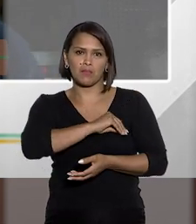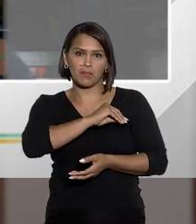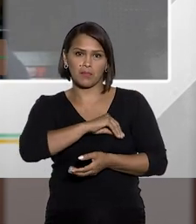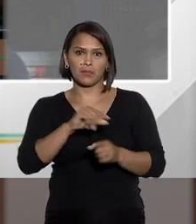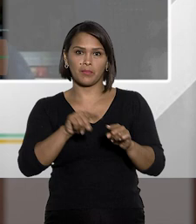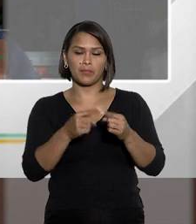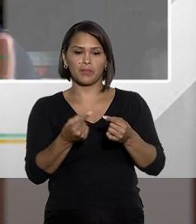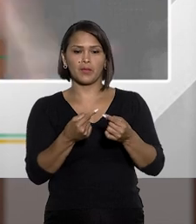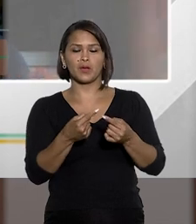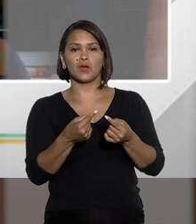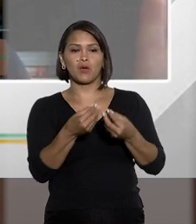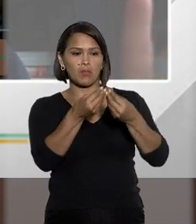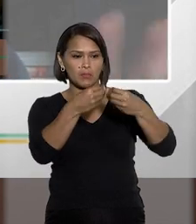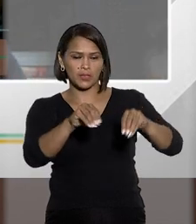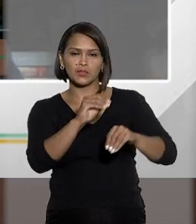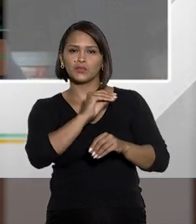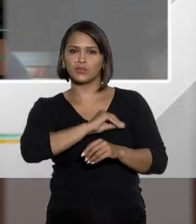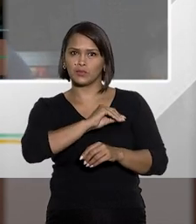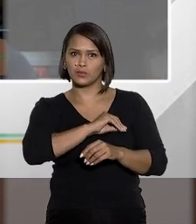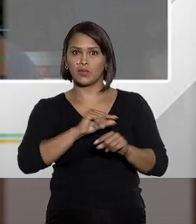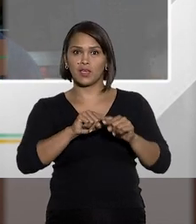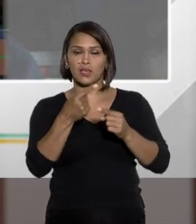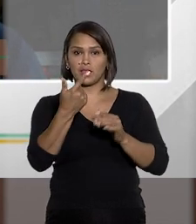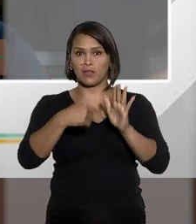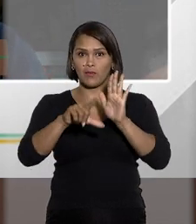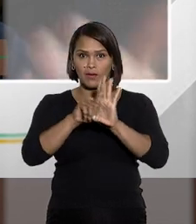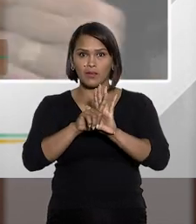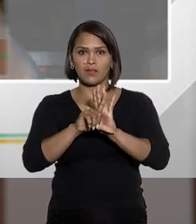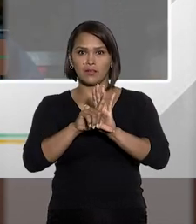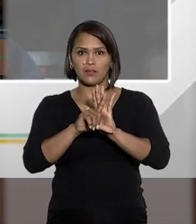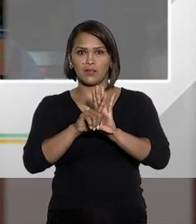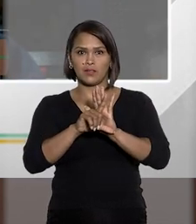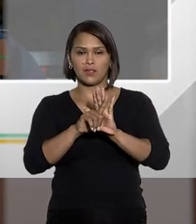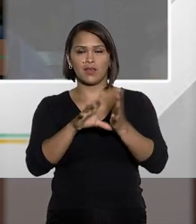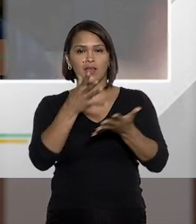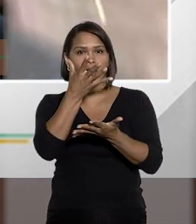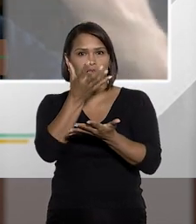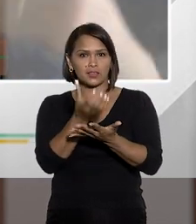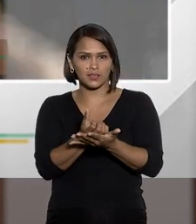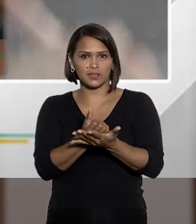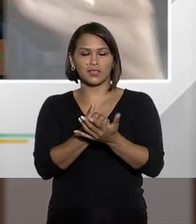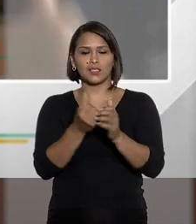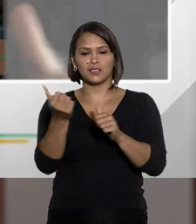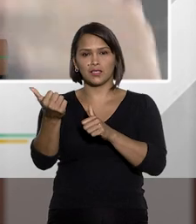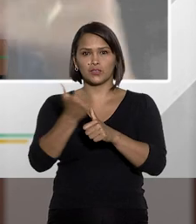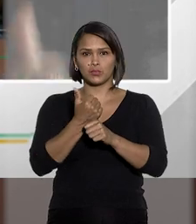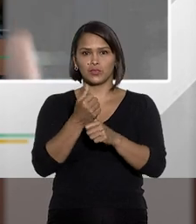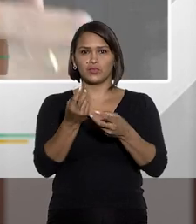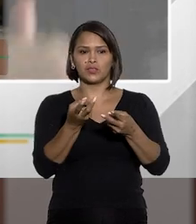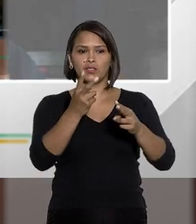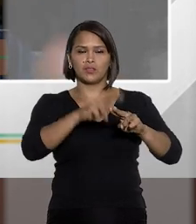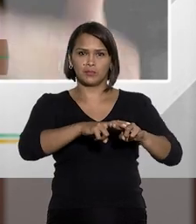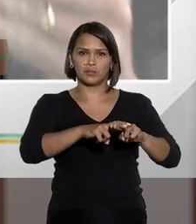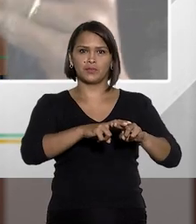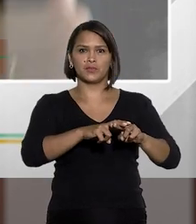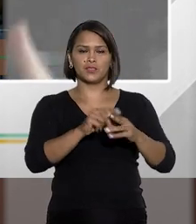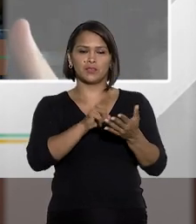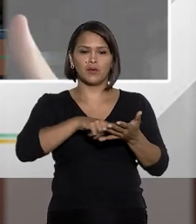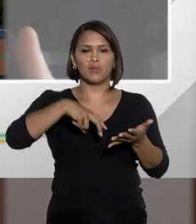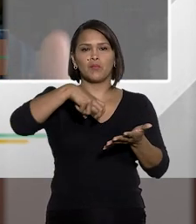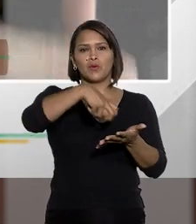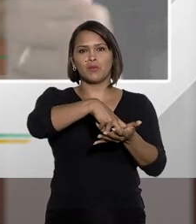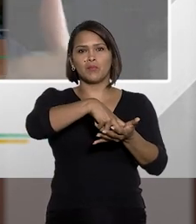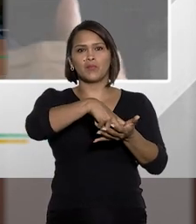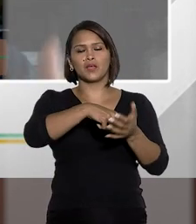com prejuízo dos vencimentos. Então, a lei admite a substituição da prisão por